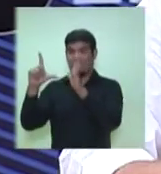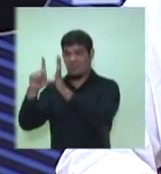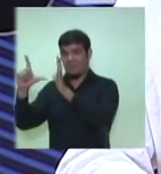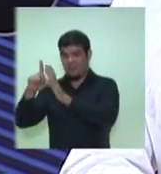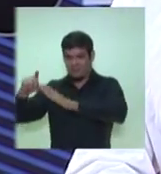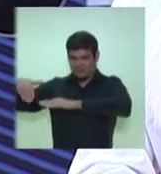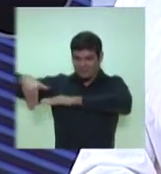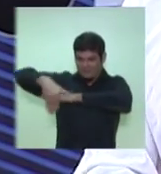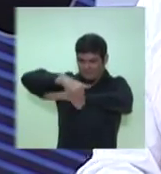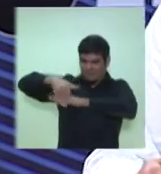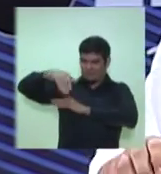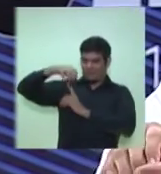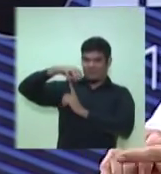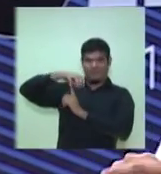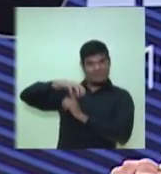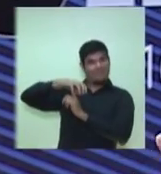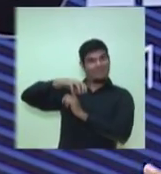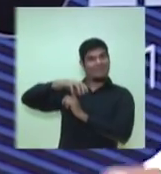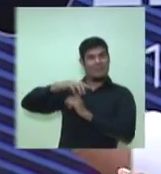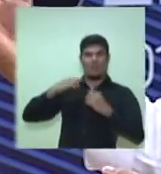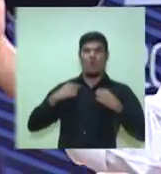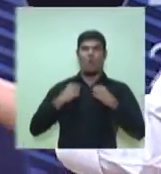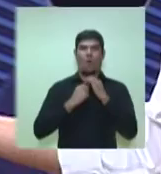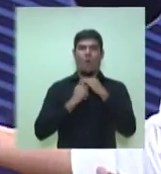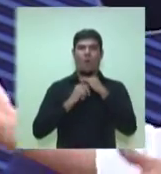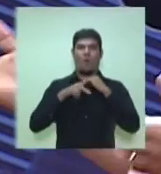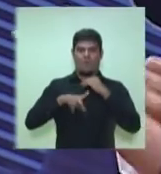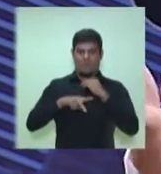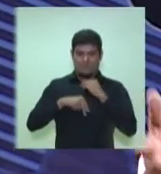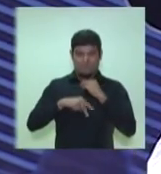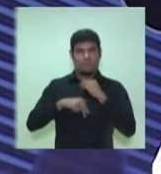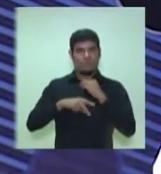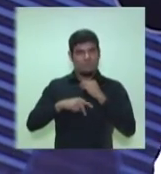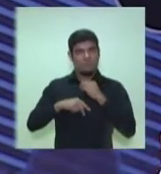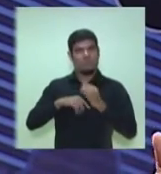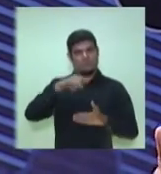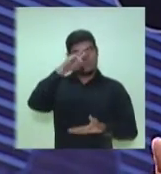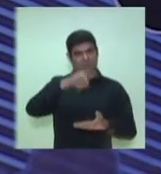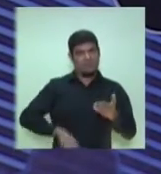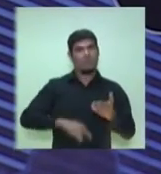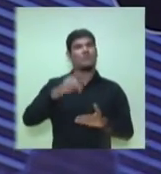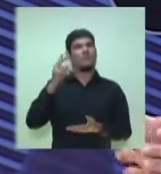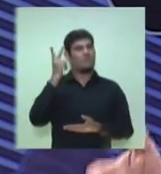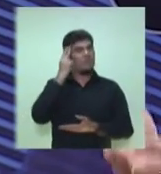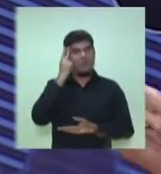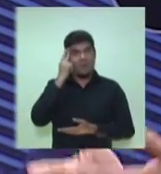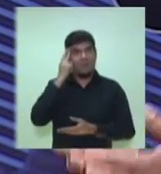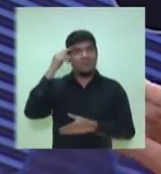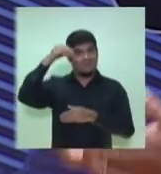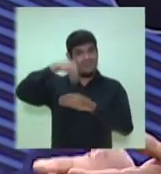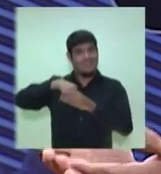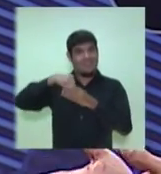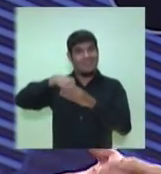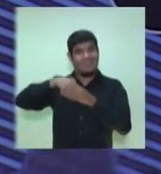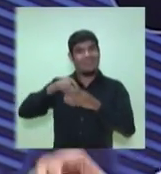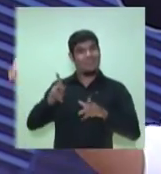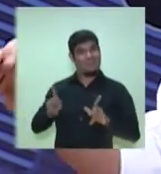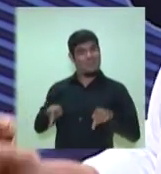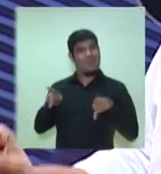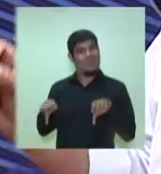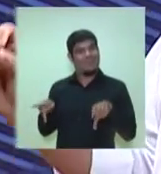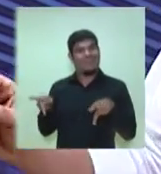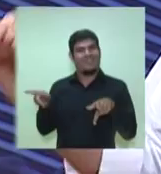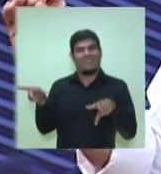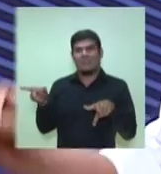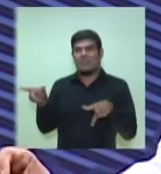fardado, emitindo nota fiscal, não vendendo o que vende dentro da loja para não criar uma concorrência desleal. Eu não entendo que revitalizar o centro é